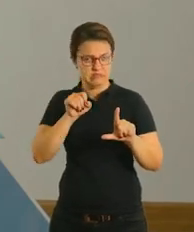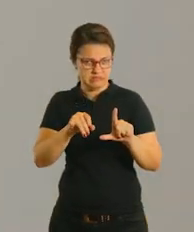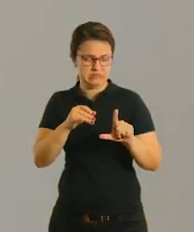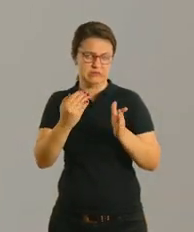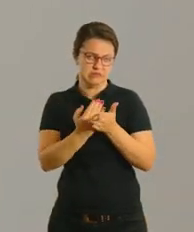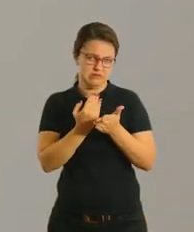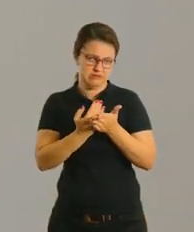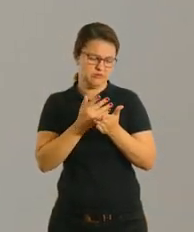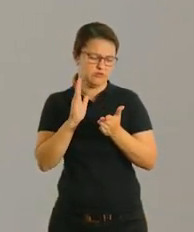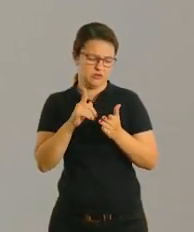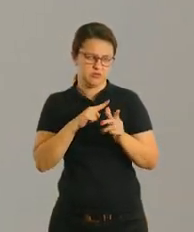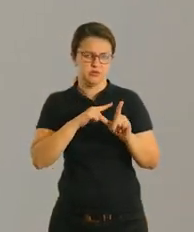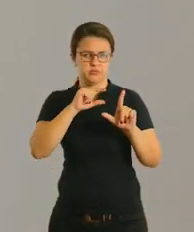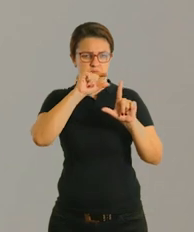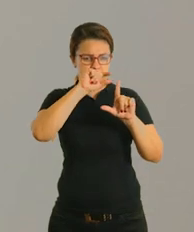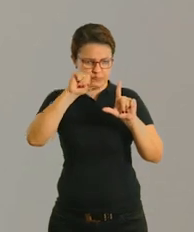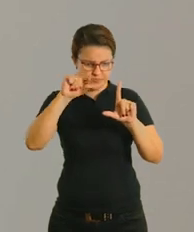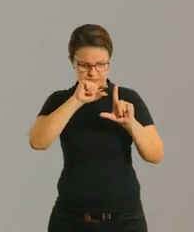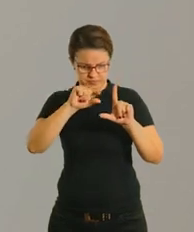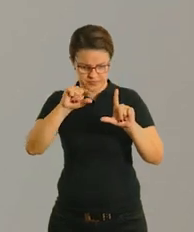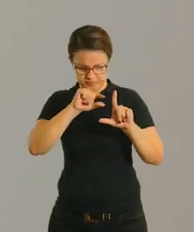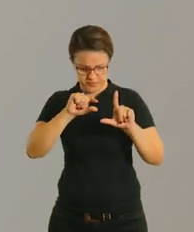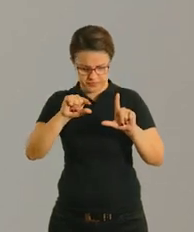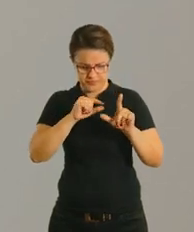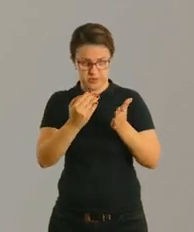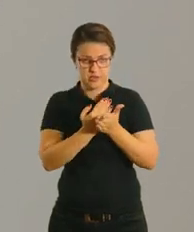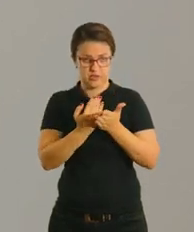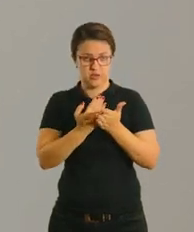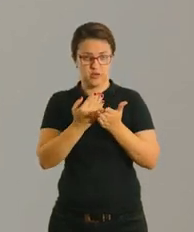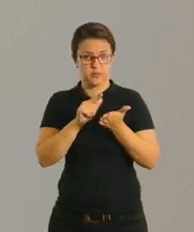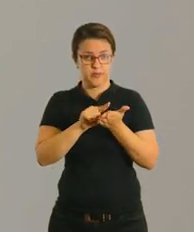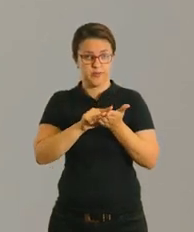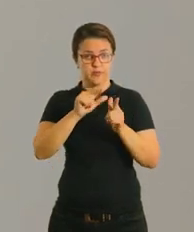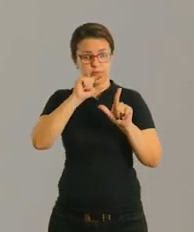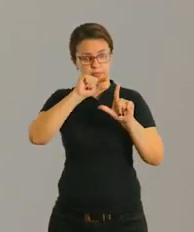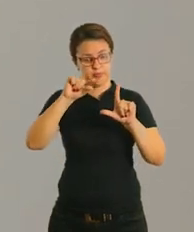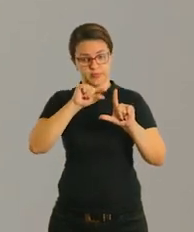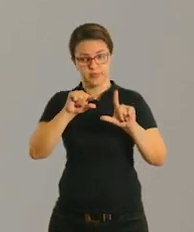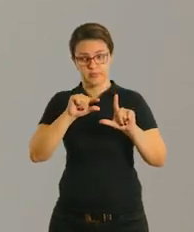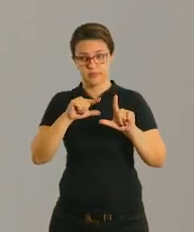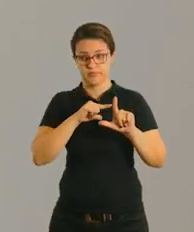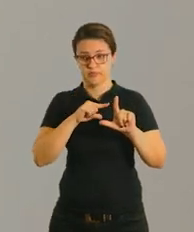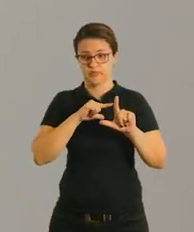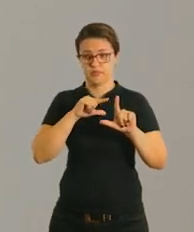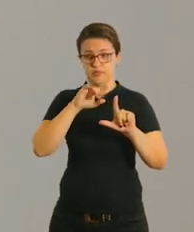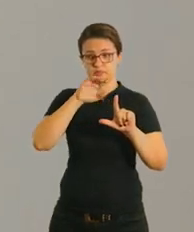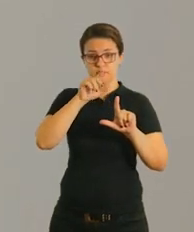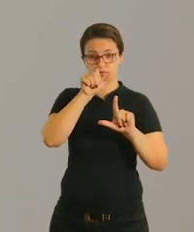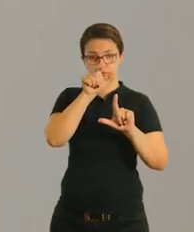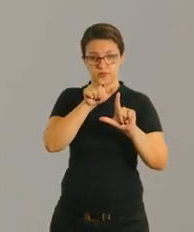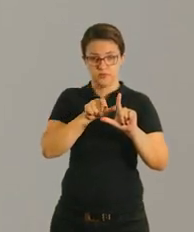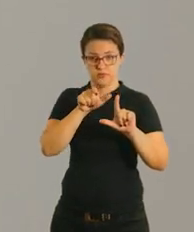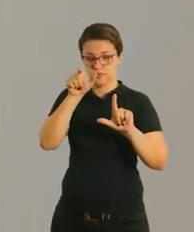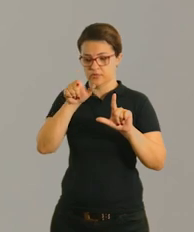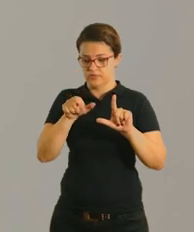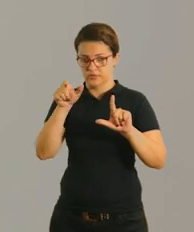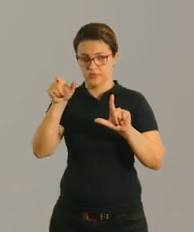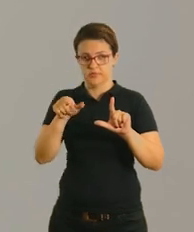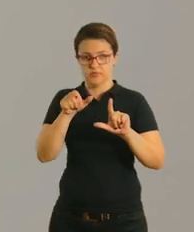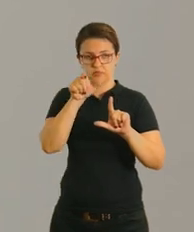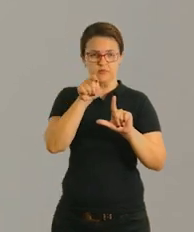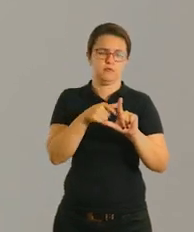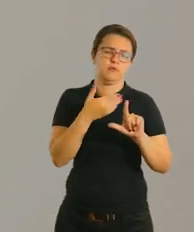tá? Então só vai acrescentar as colunas, ok? Aqui em cima se separa de três a quatro colunas